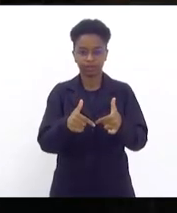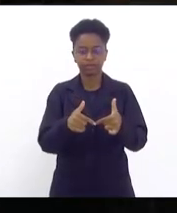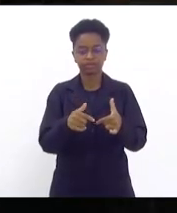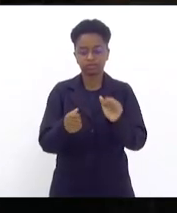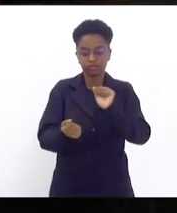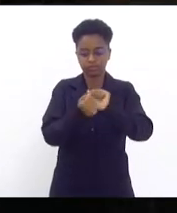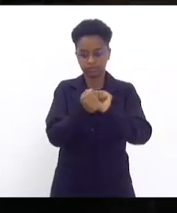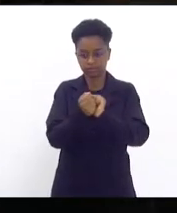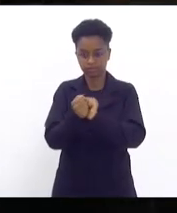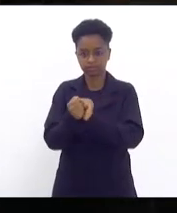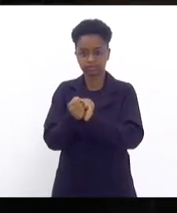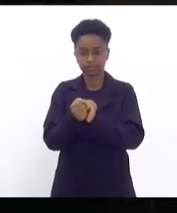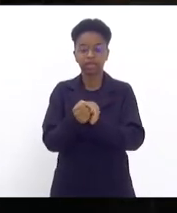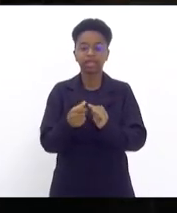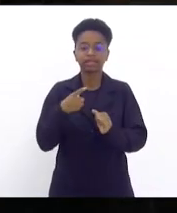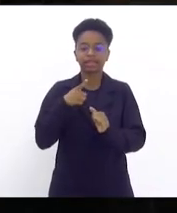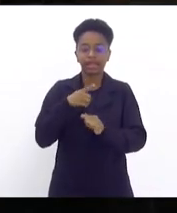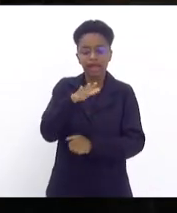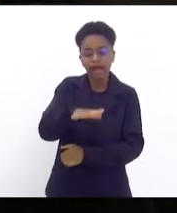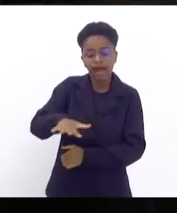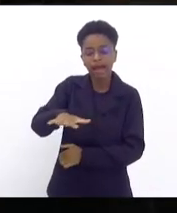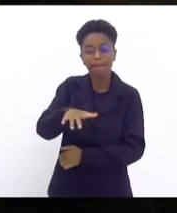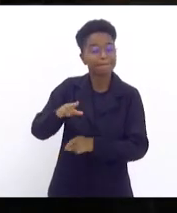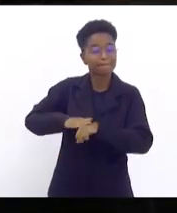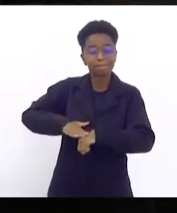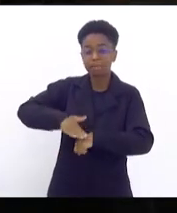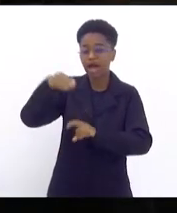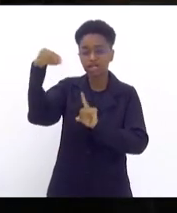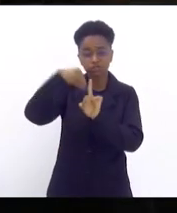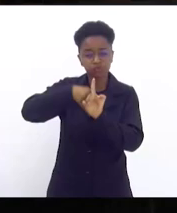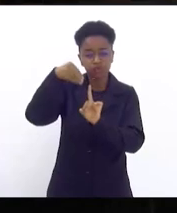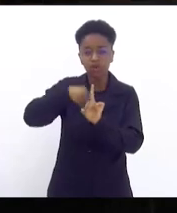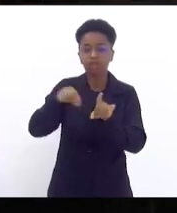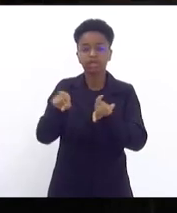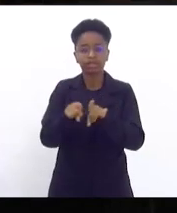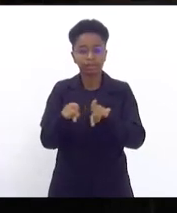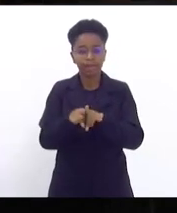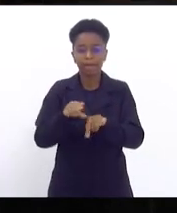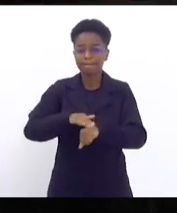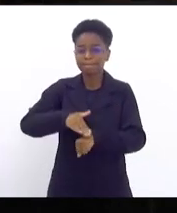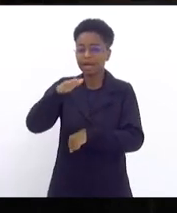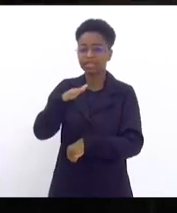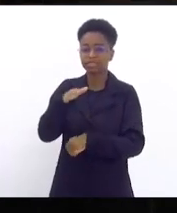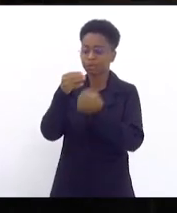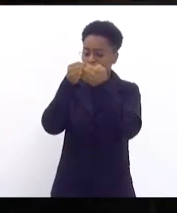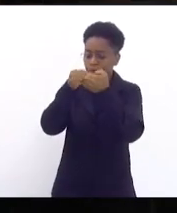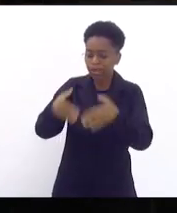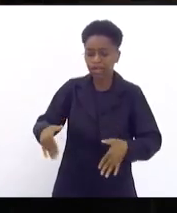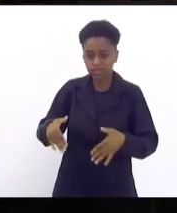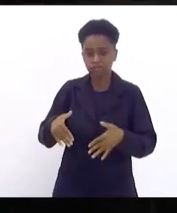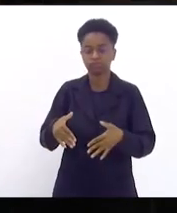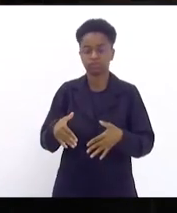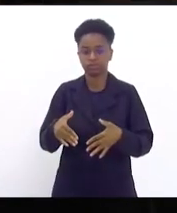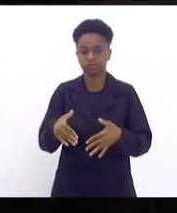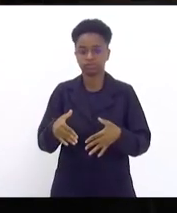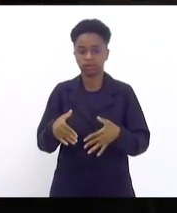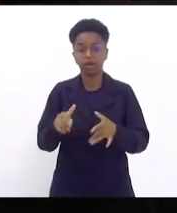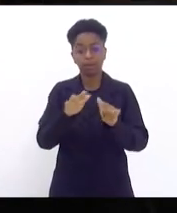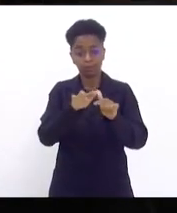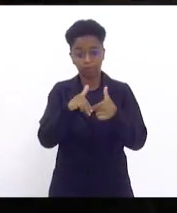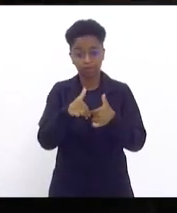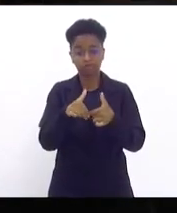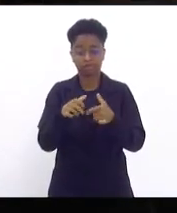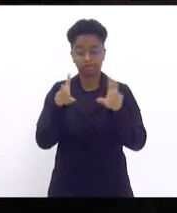Segmentos que, no meu caso, são os mais vulneráveis e os mais prejudicados por questões